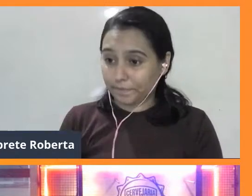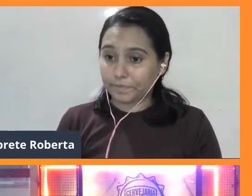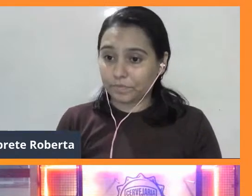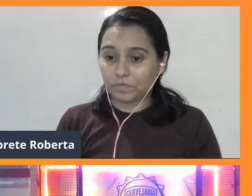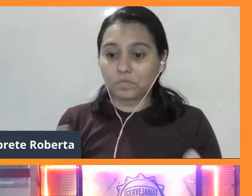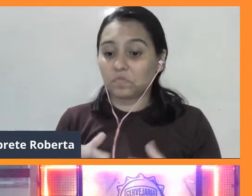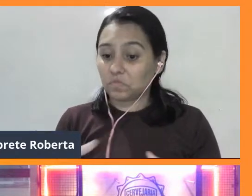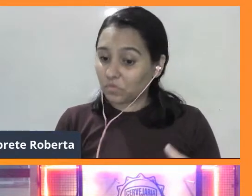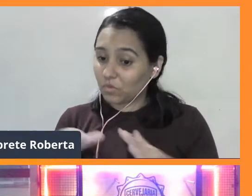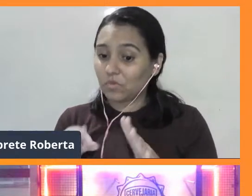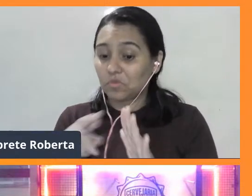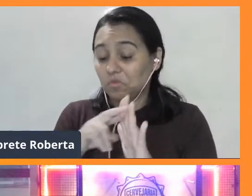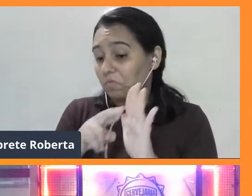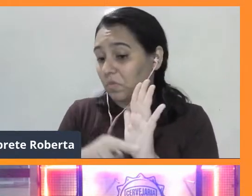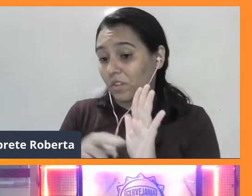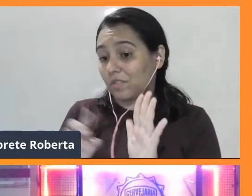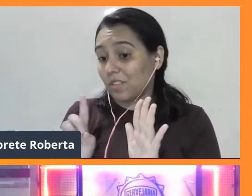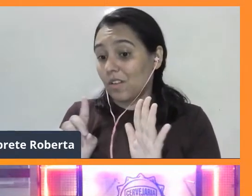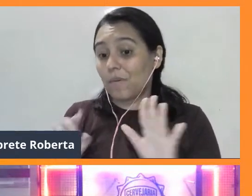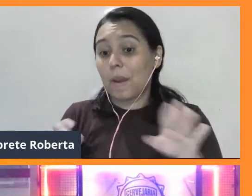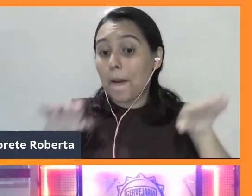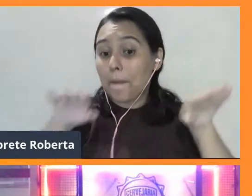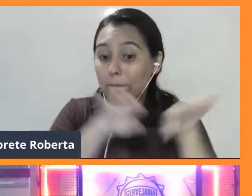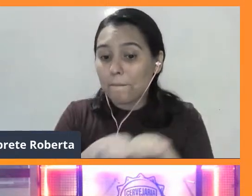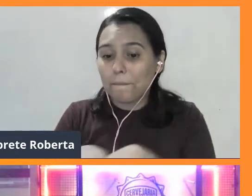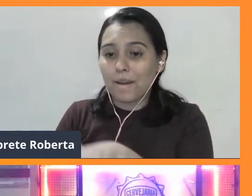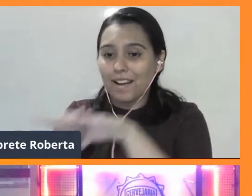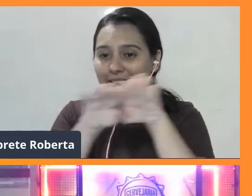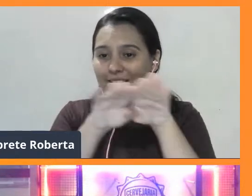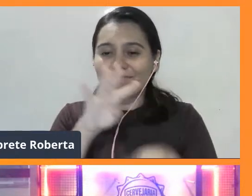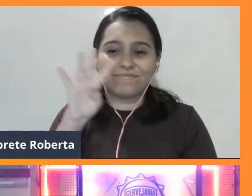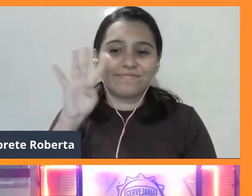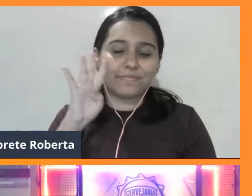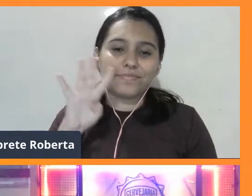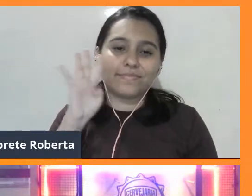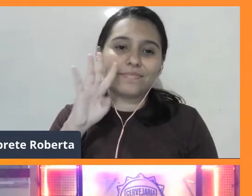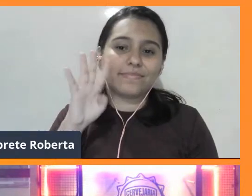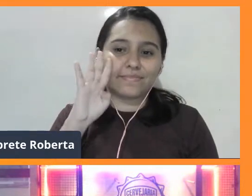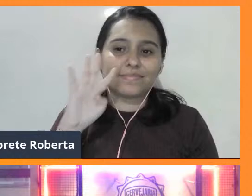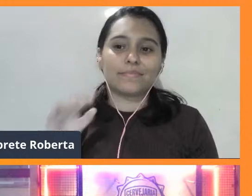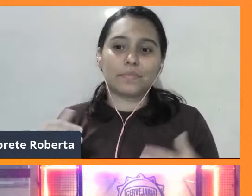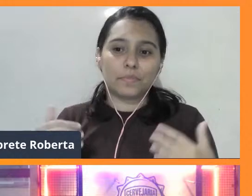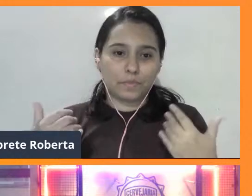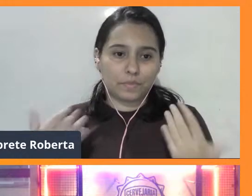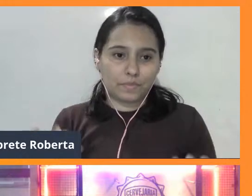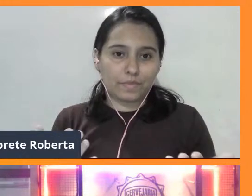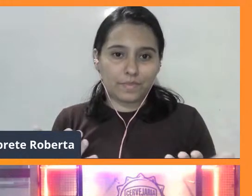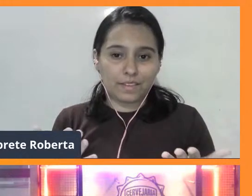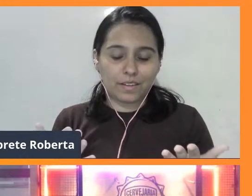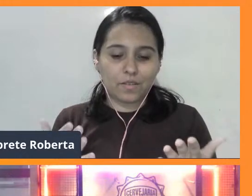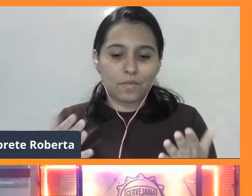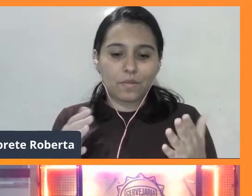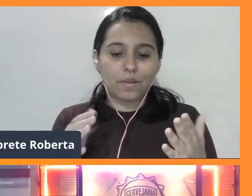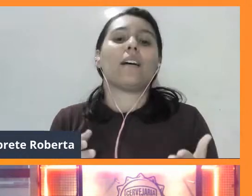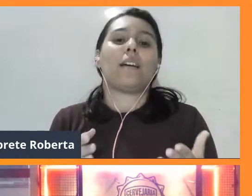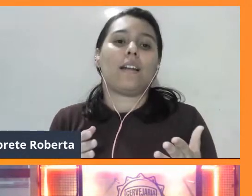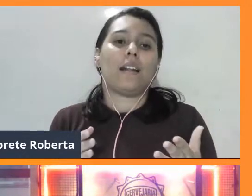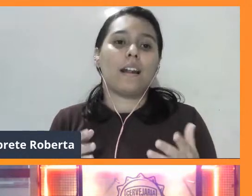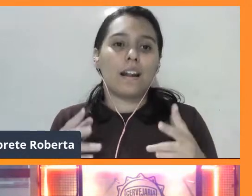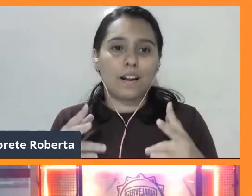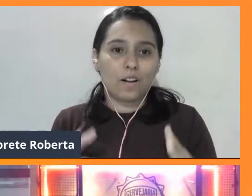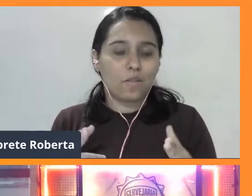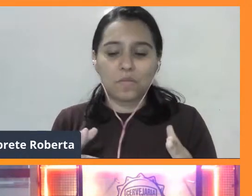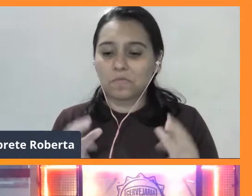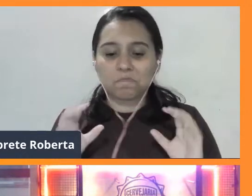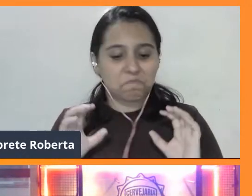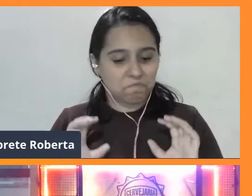é a regra, né? É o padrão. É muito legal isso, né? E esse paralelo com o comportamento humano, né, Manoel? Eu acho que é o mais legal da palestra, né?